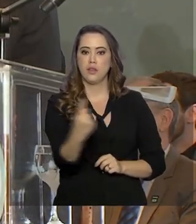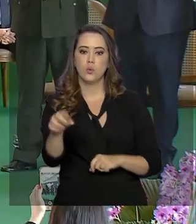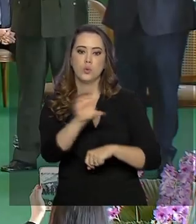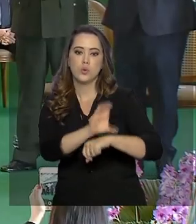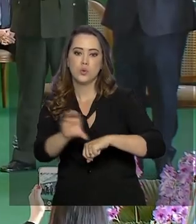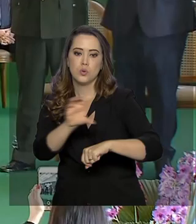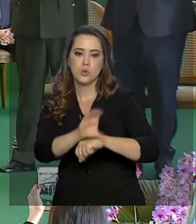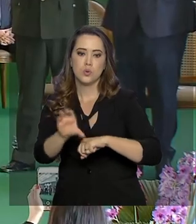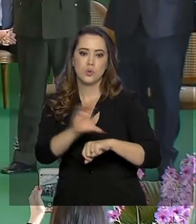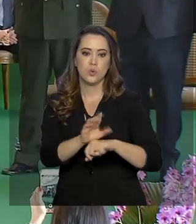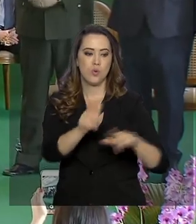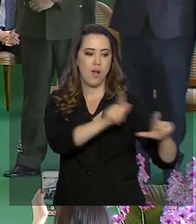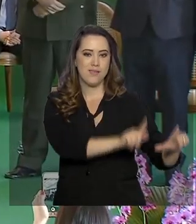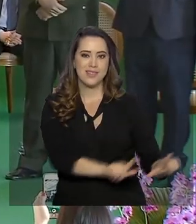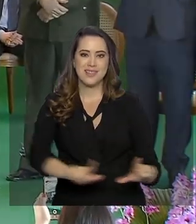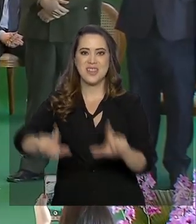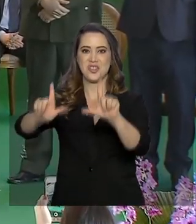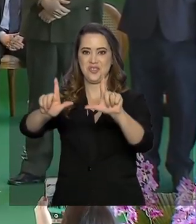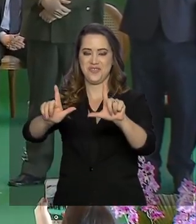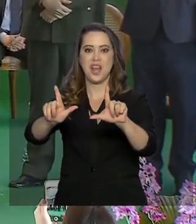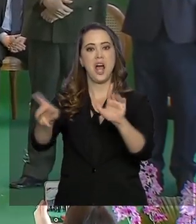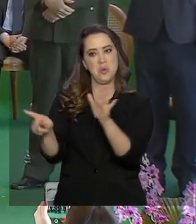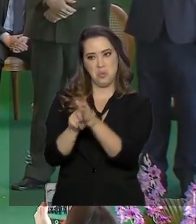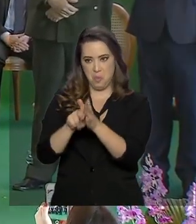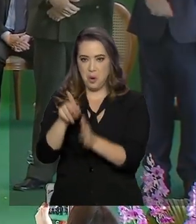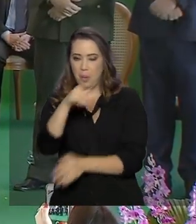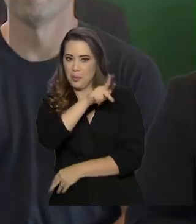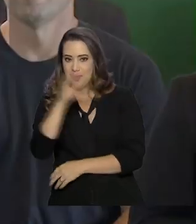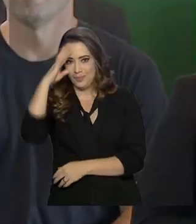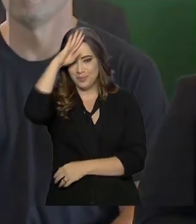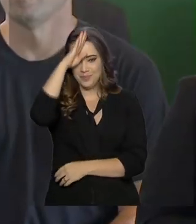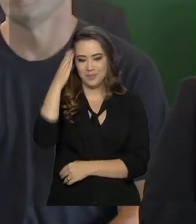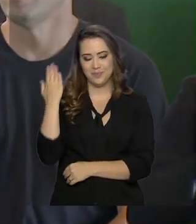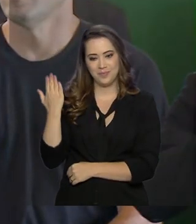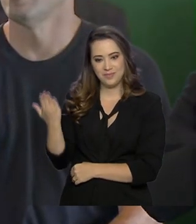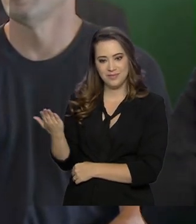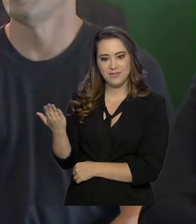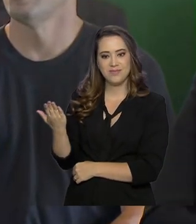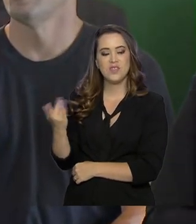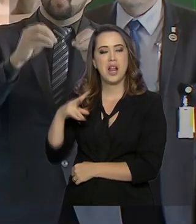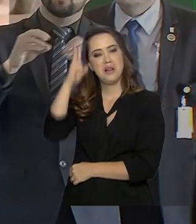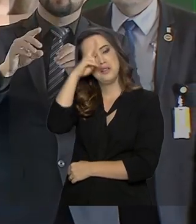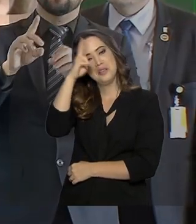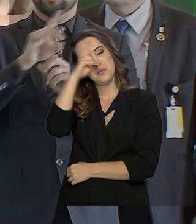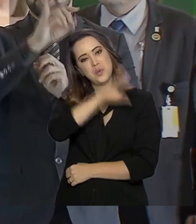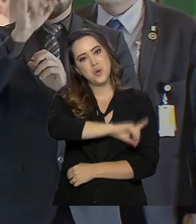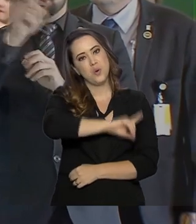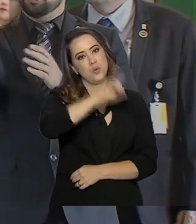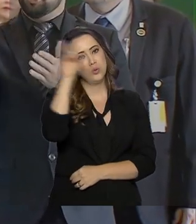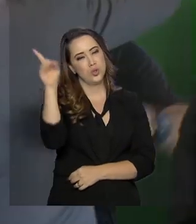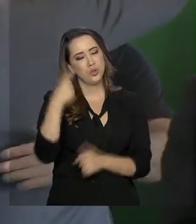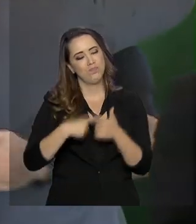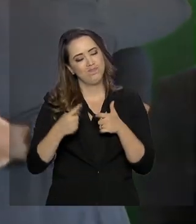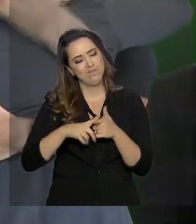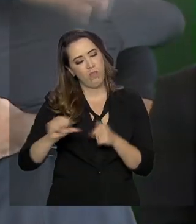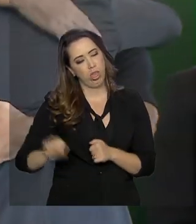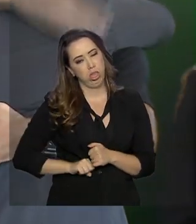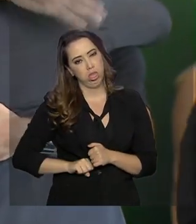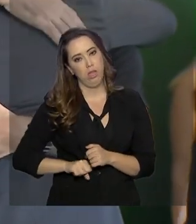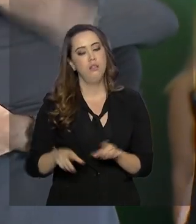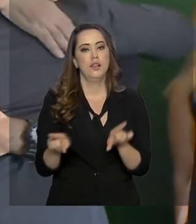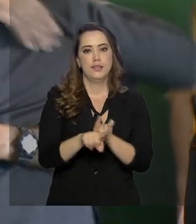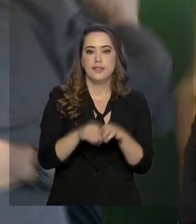dos cursos receberam certificados das mãos do presidente. Jair Bolsonaro lembrou o dia do atentado e